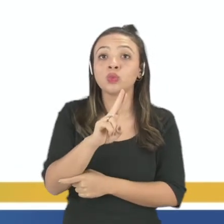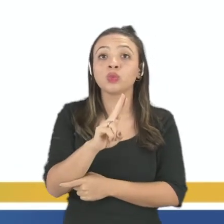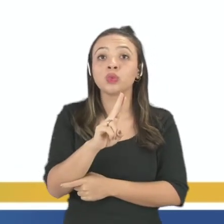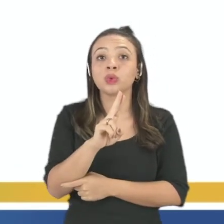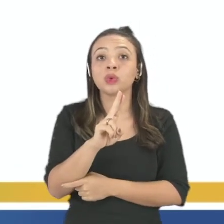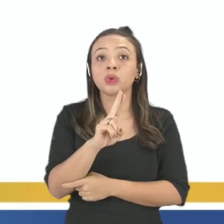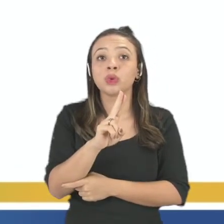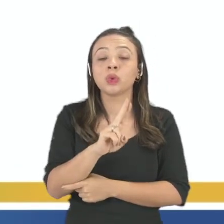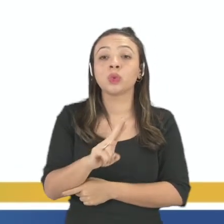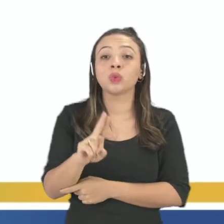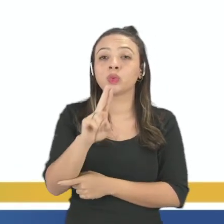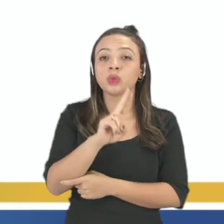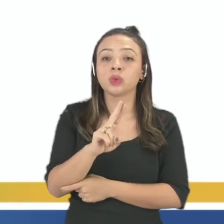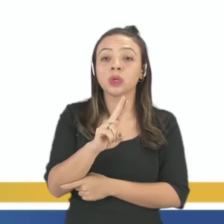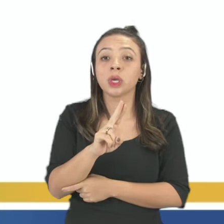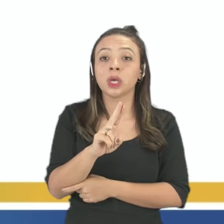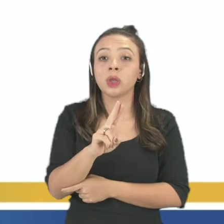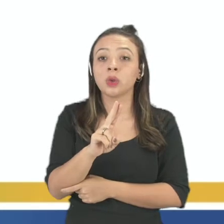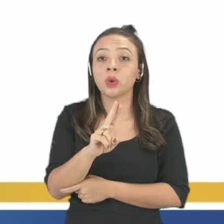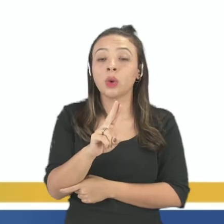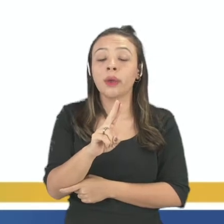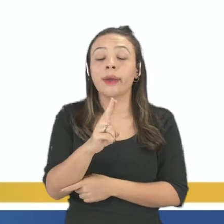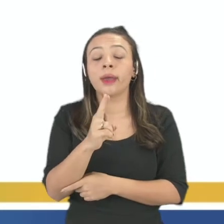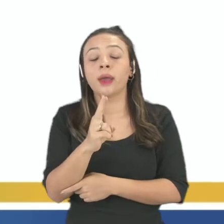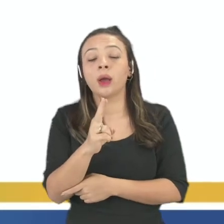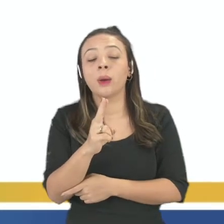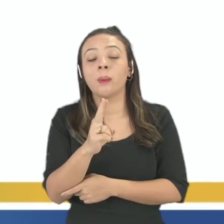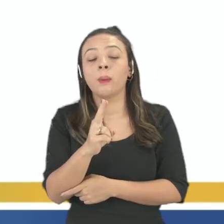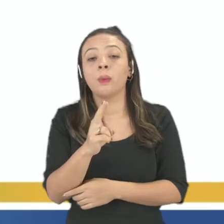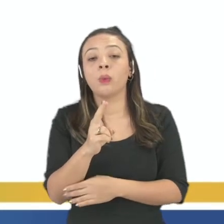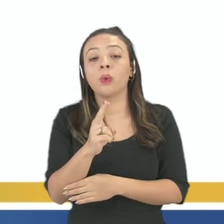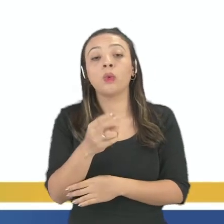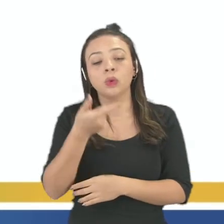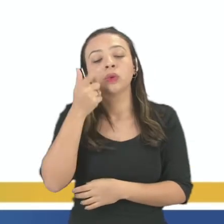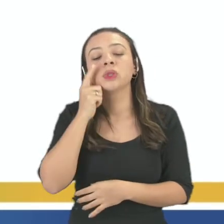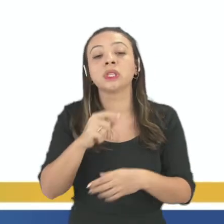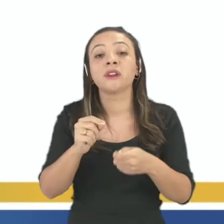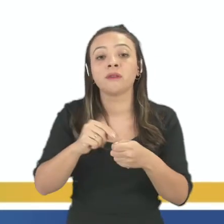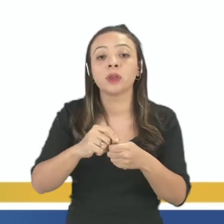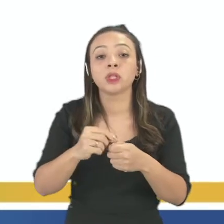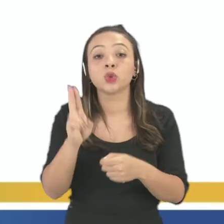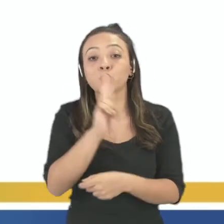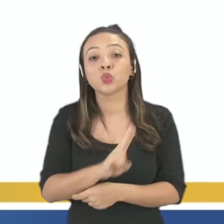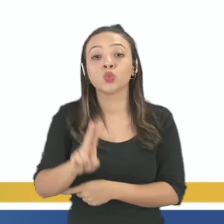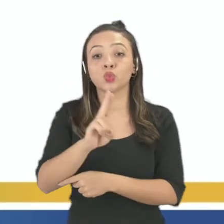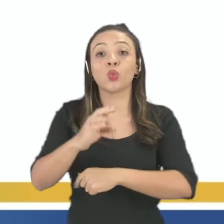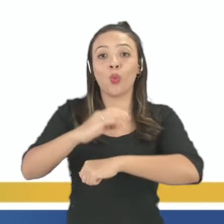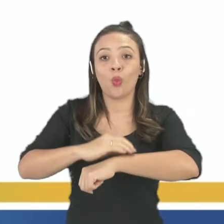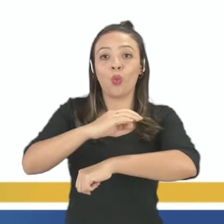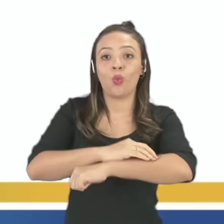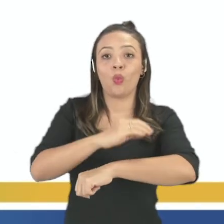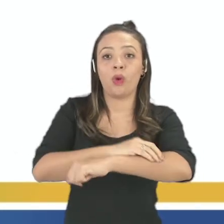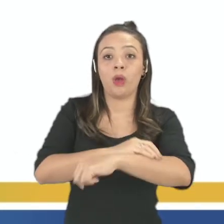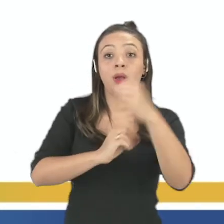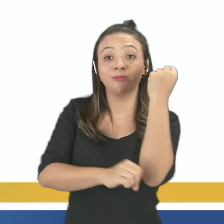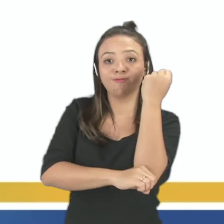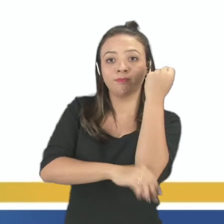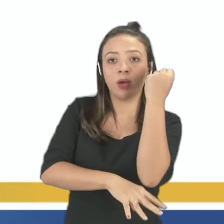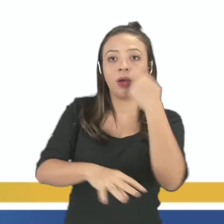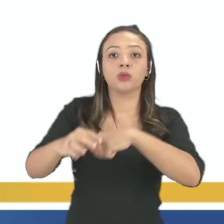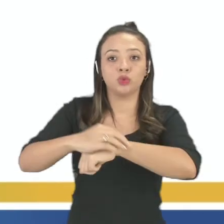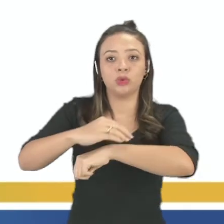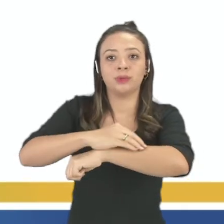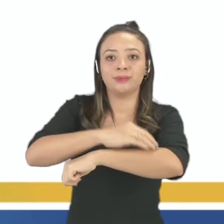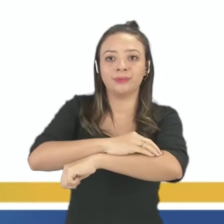deutorfina obtidos a partir da secreção do sapo campô, que é a filomedusa bicolo. utilizada na